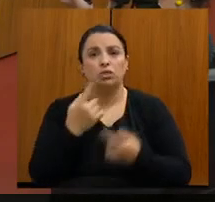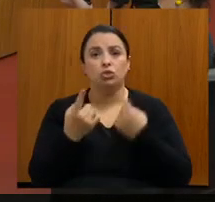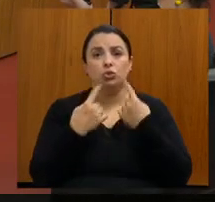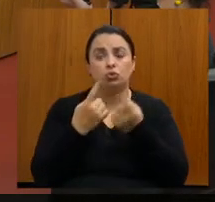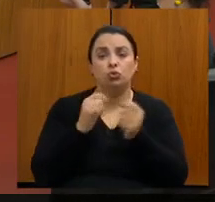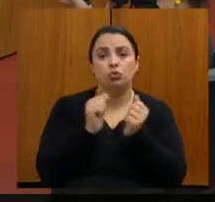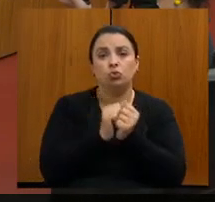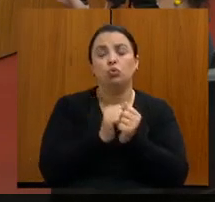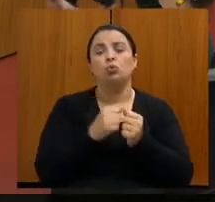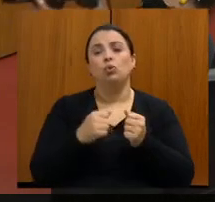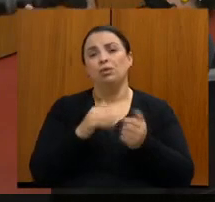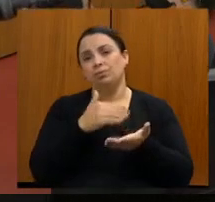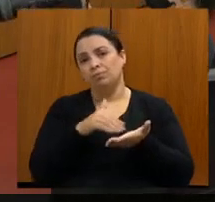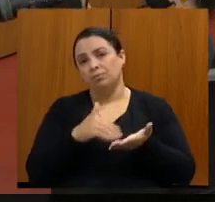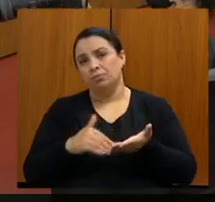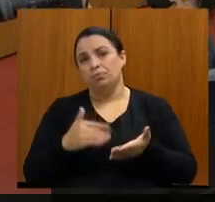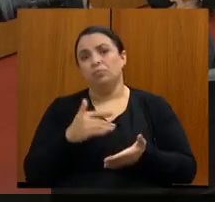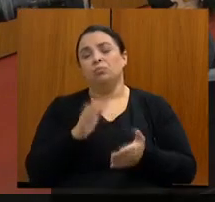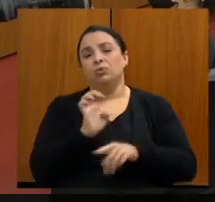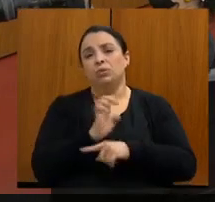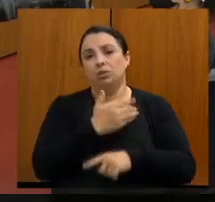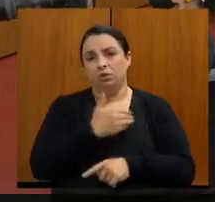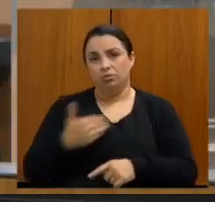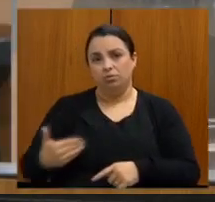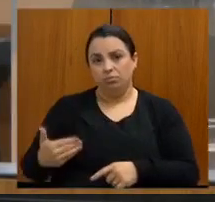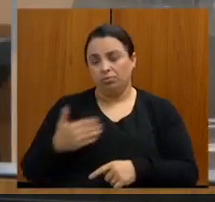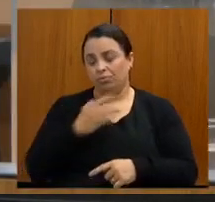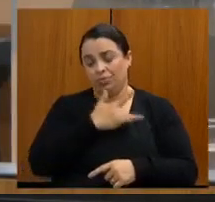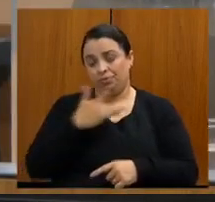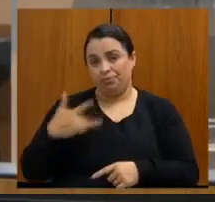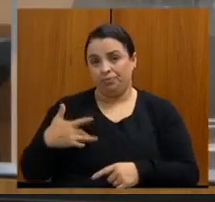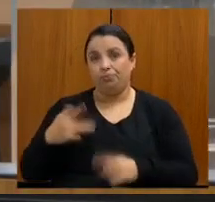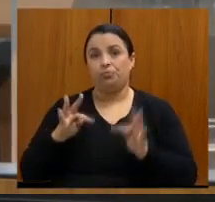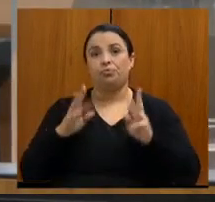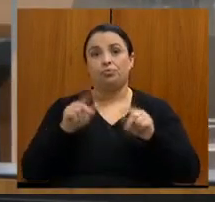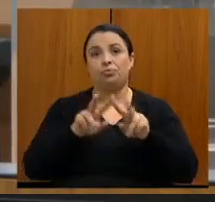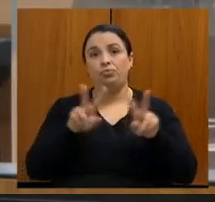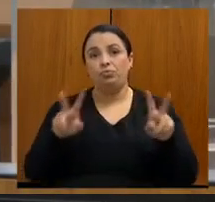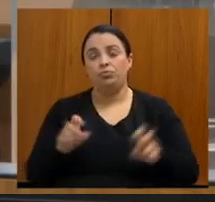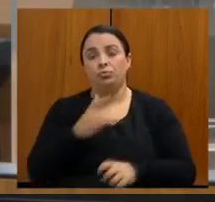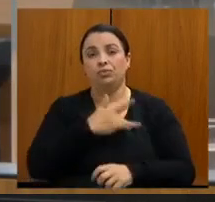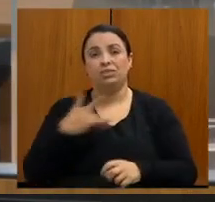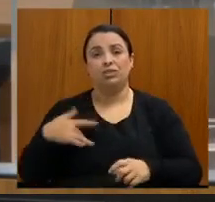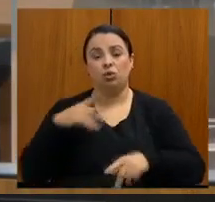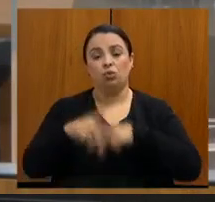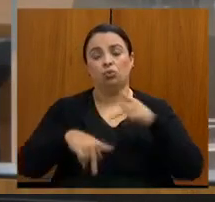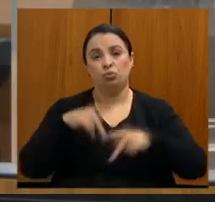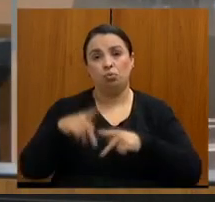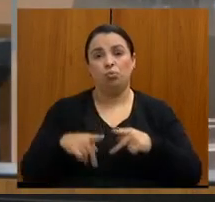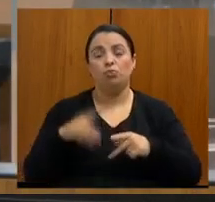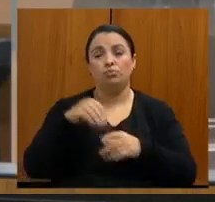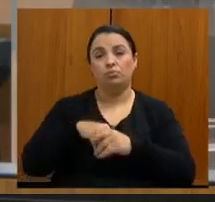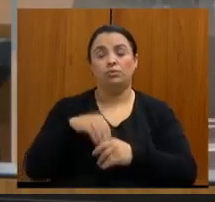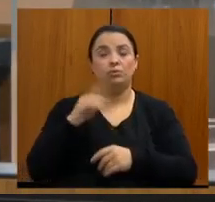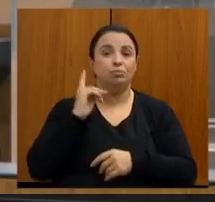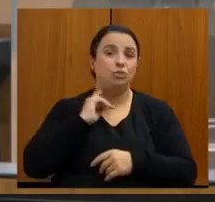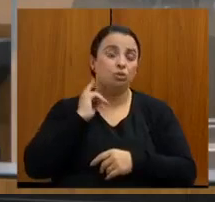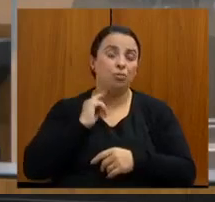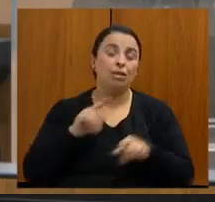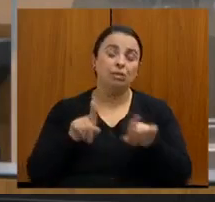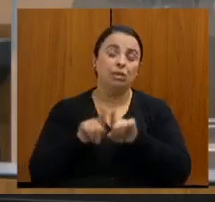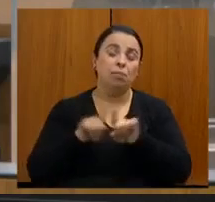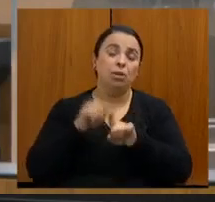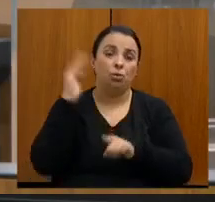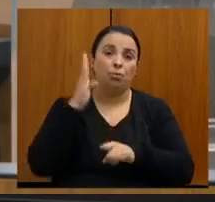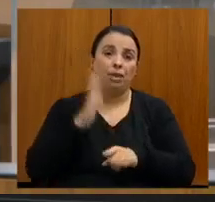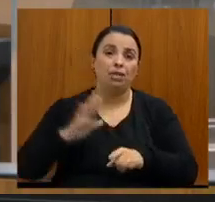de Estado da Saúde todas as questões de saúde pública dentro do estado de Minas Gerais e até no Brasil, que a gente participa também